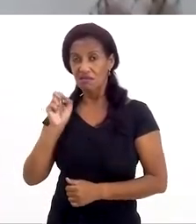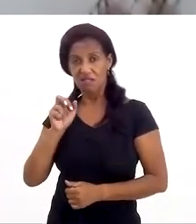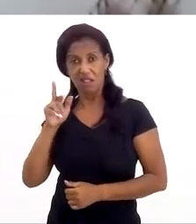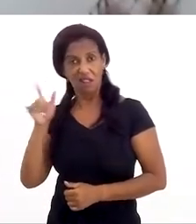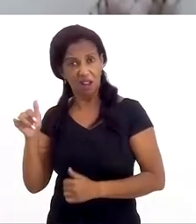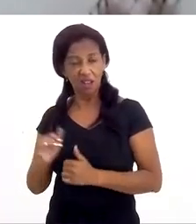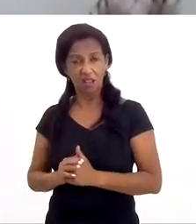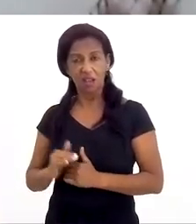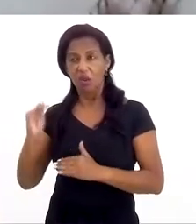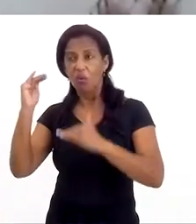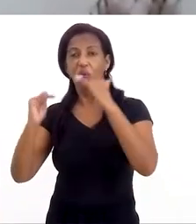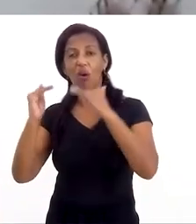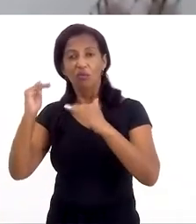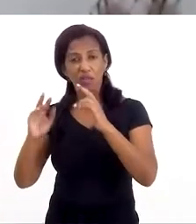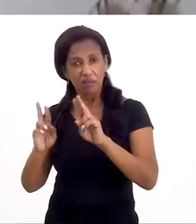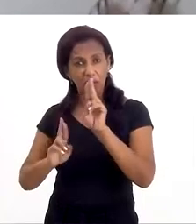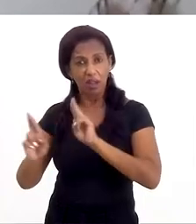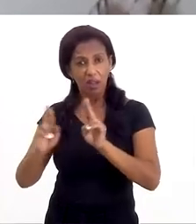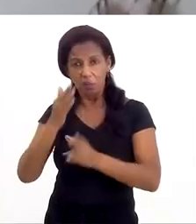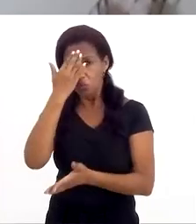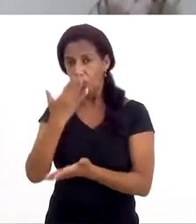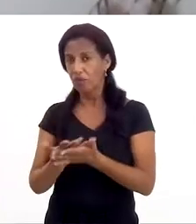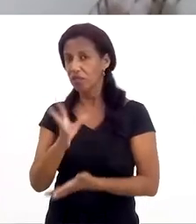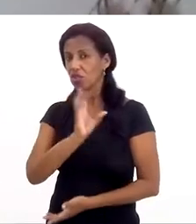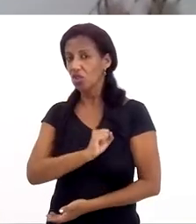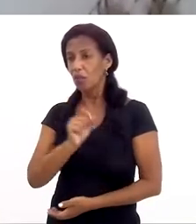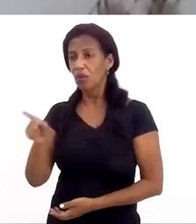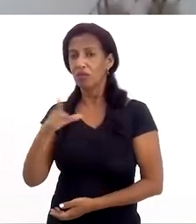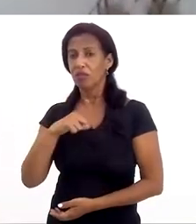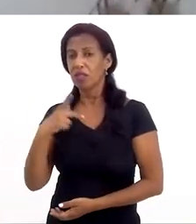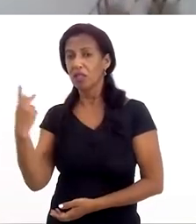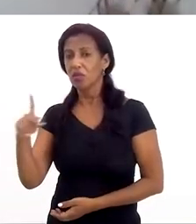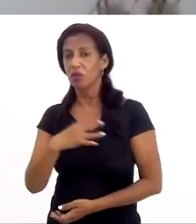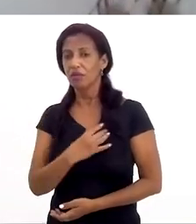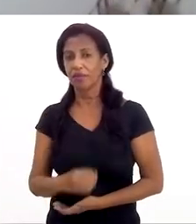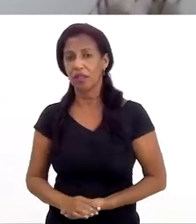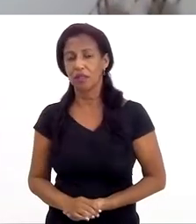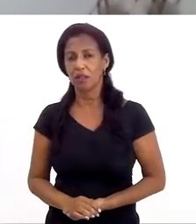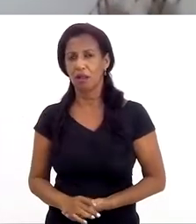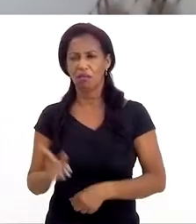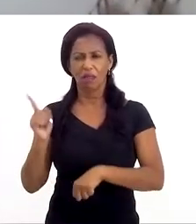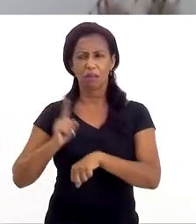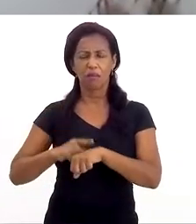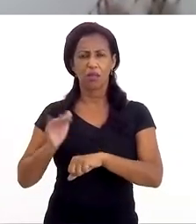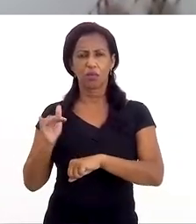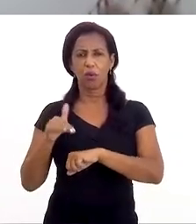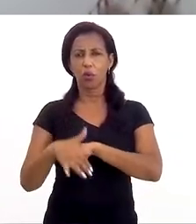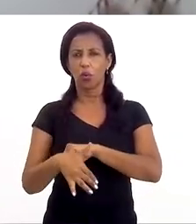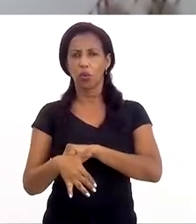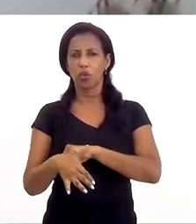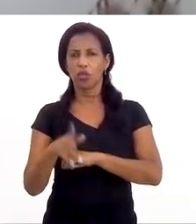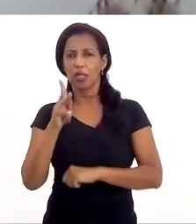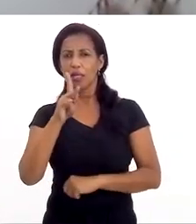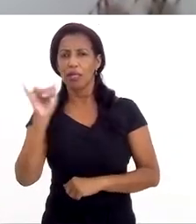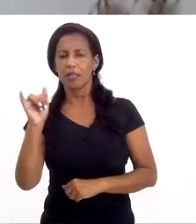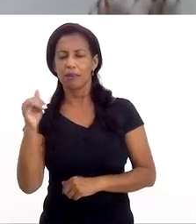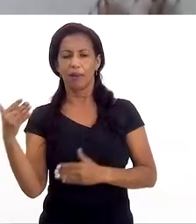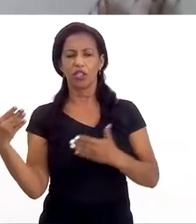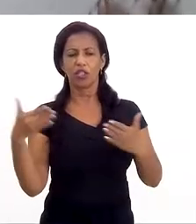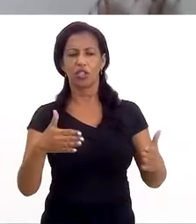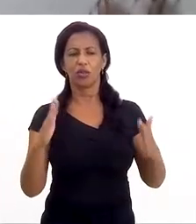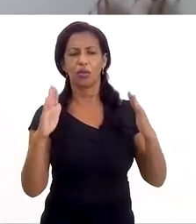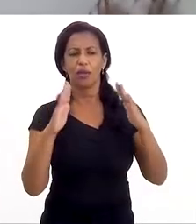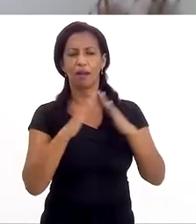qual é o nível de relacionamento, de confiança, de amor que você tem com a sua filha? Naquela mesma noite, esse pai